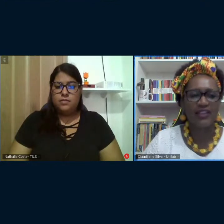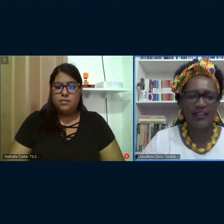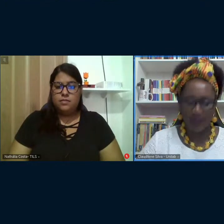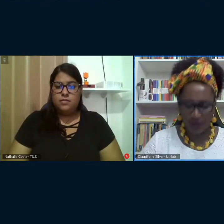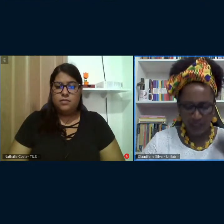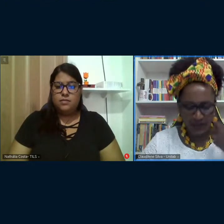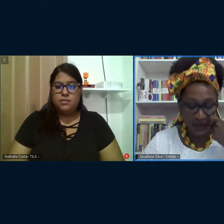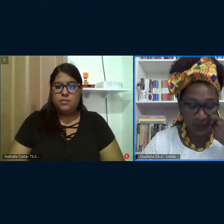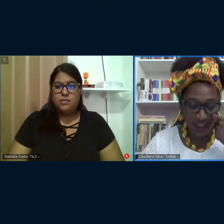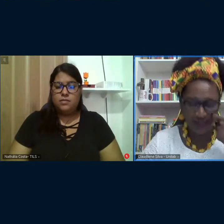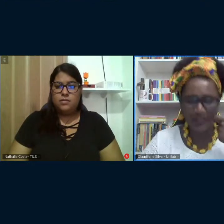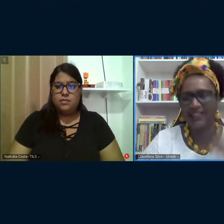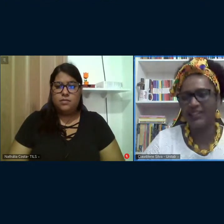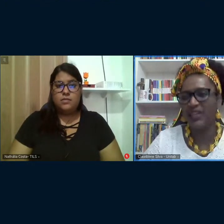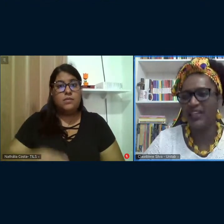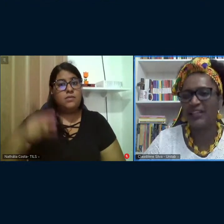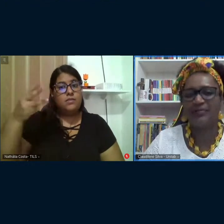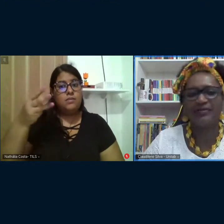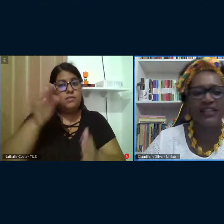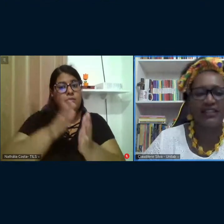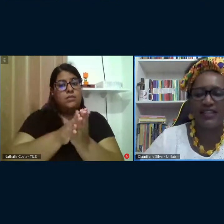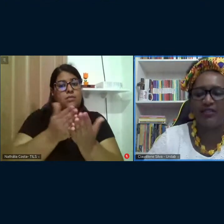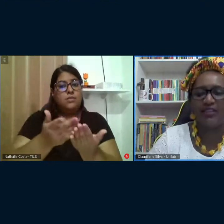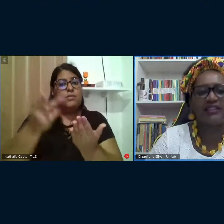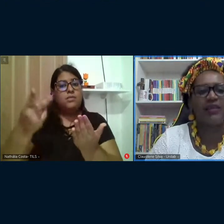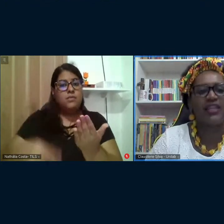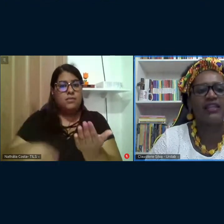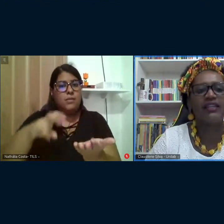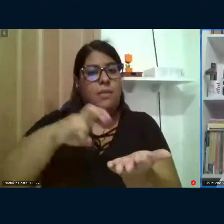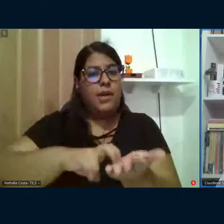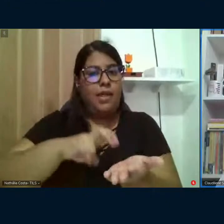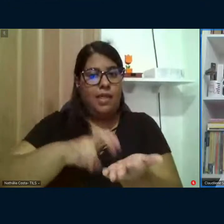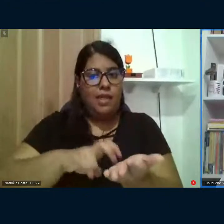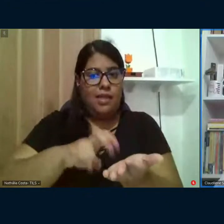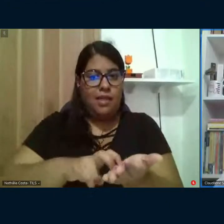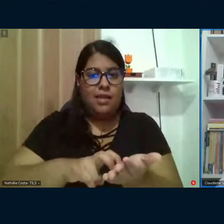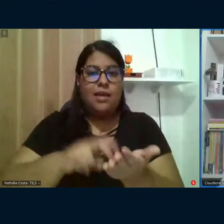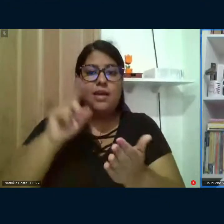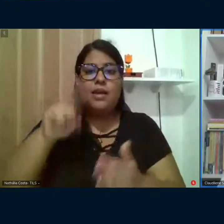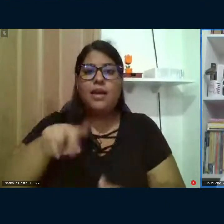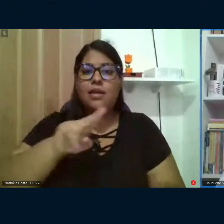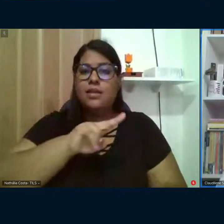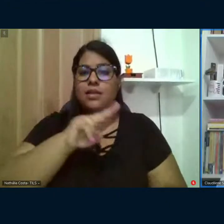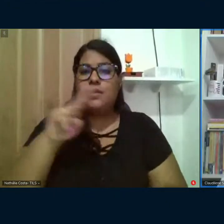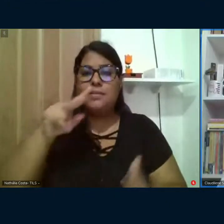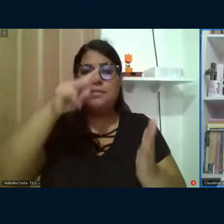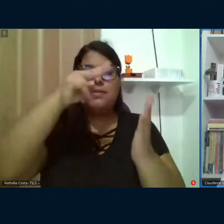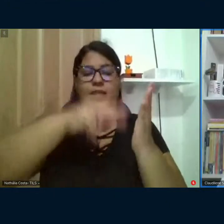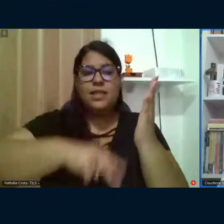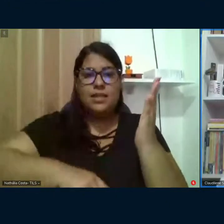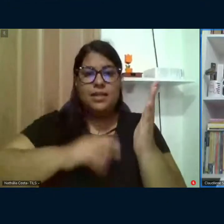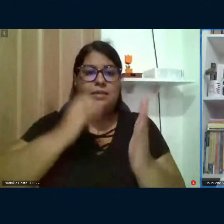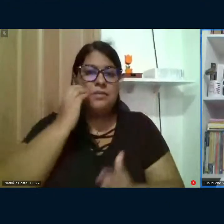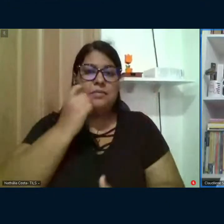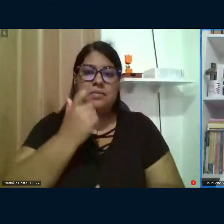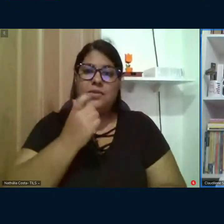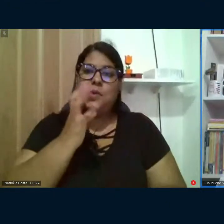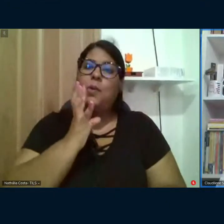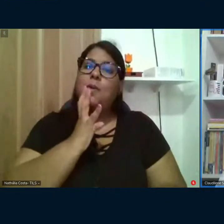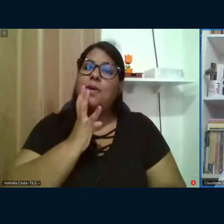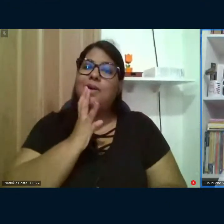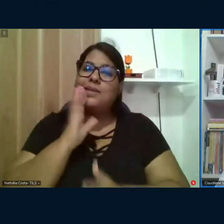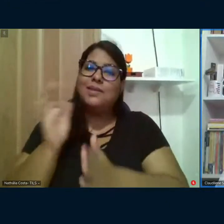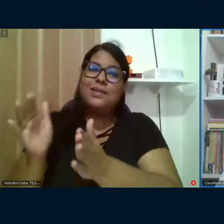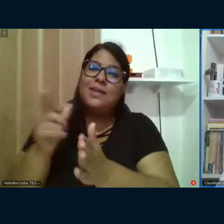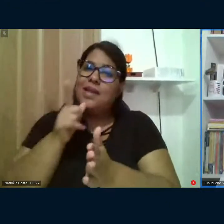o terceiro livro dessa manhã, lançado nessa manhã, se chama Lendo Paulo Freire, Conhecendo o Rio